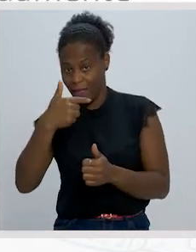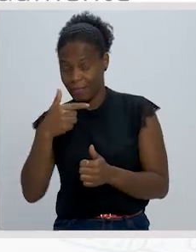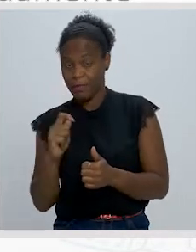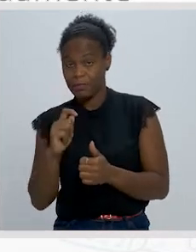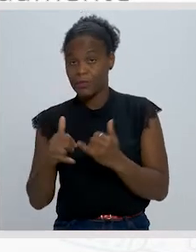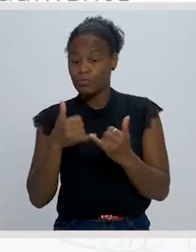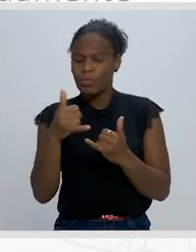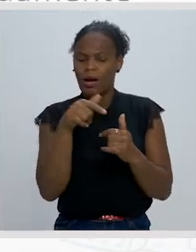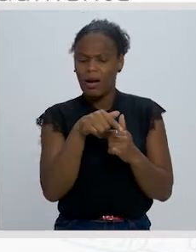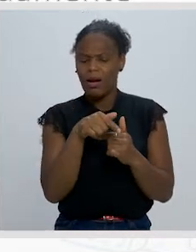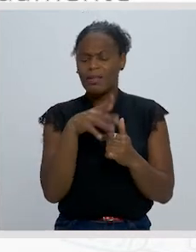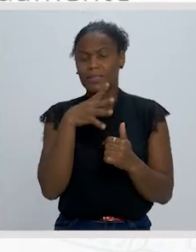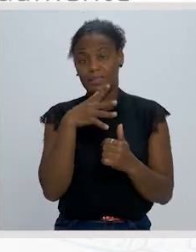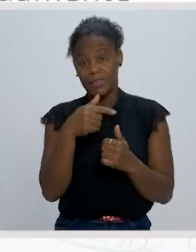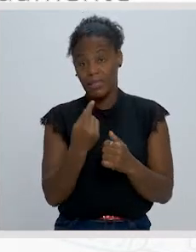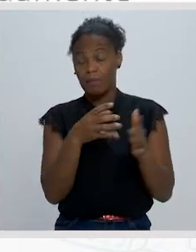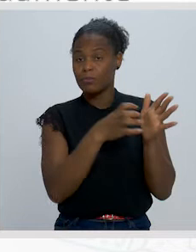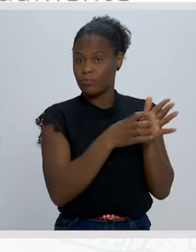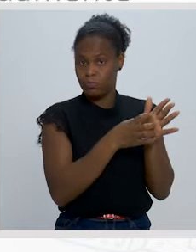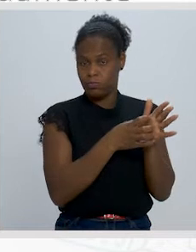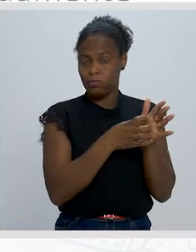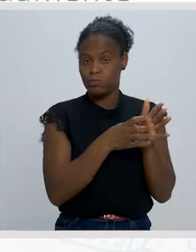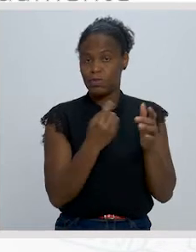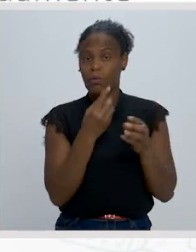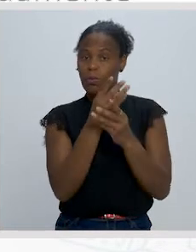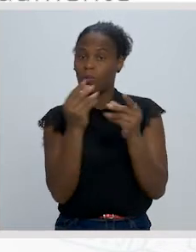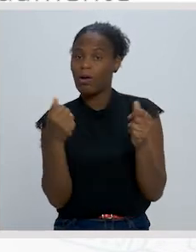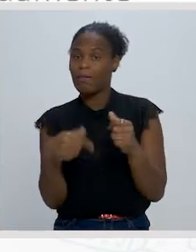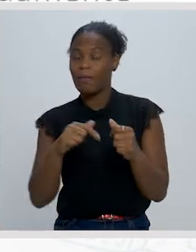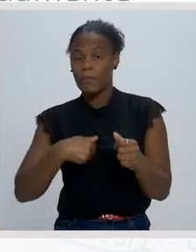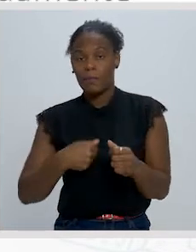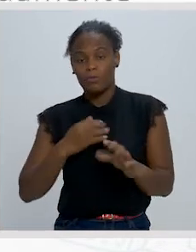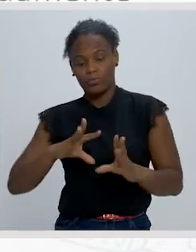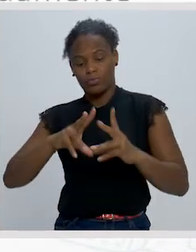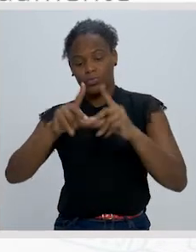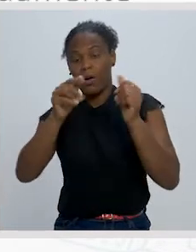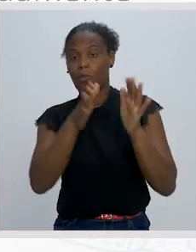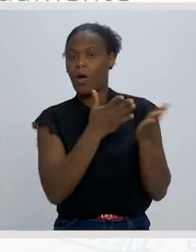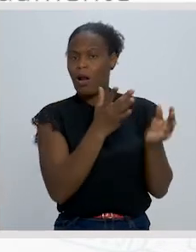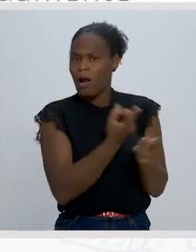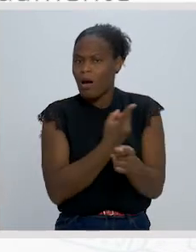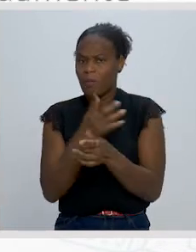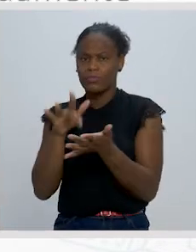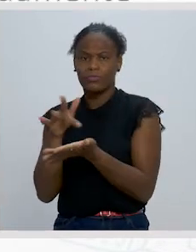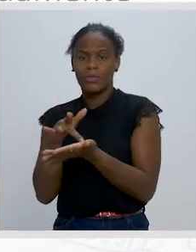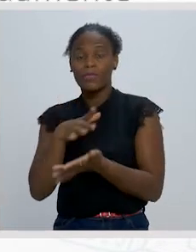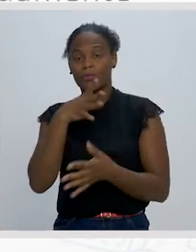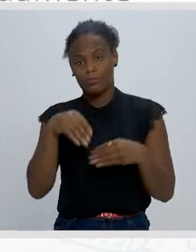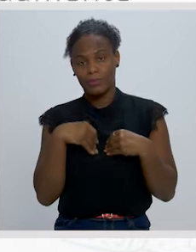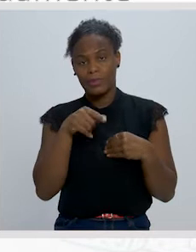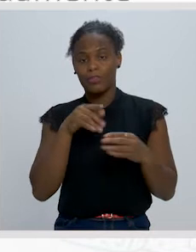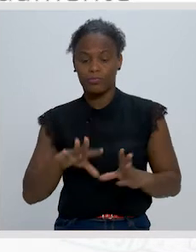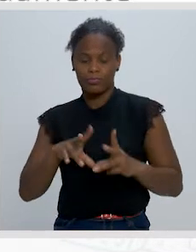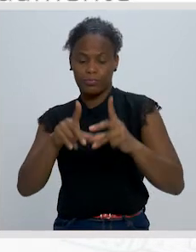Neste manifesto, considera-se que o simbolismo é um resultado da própria evolução da literatura, admitindo-se que essa